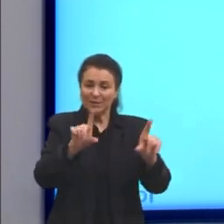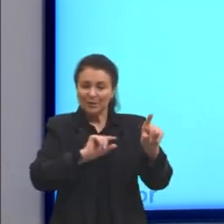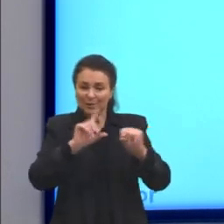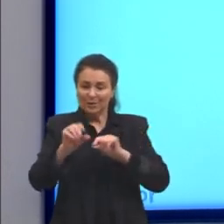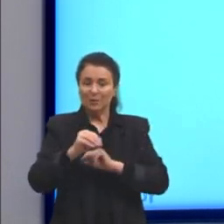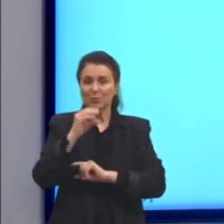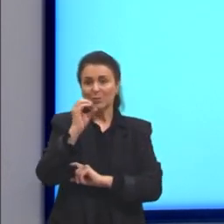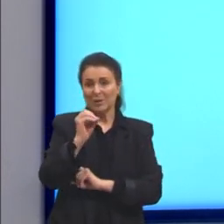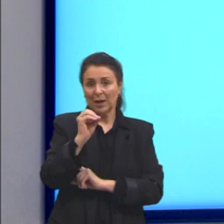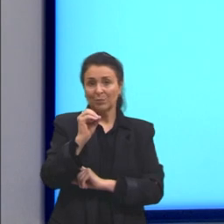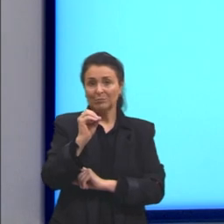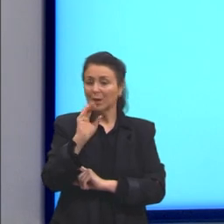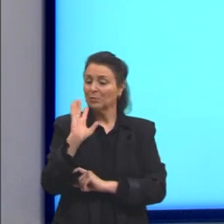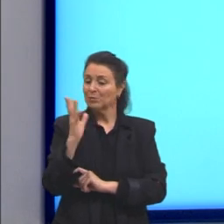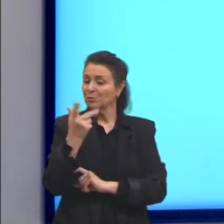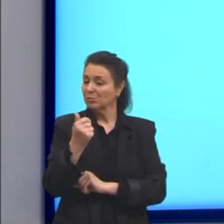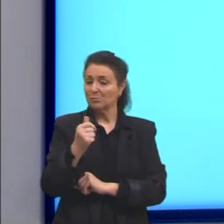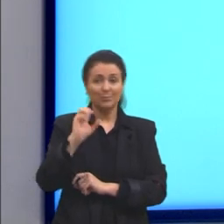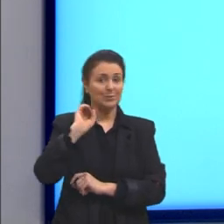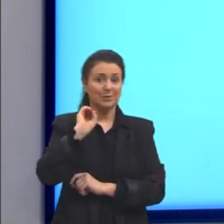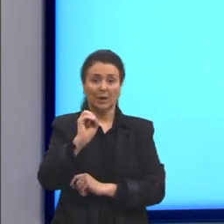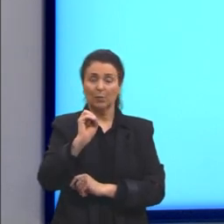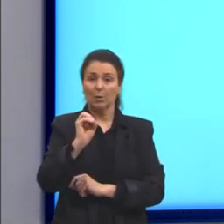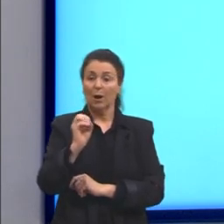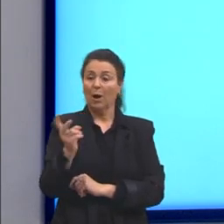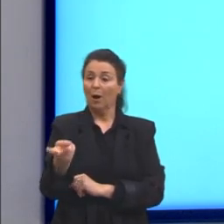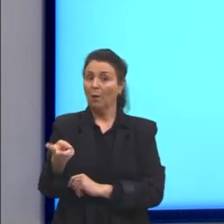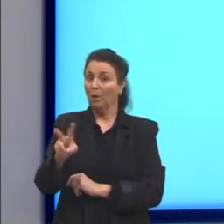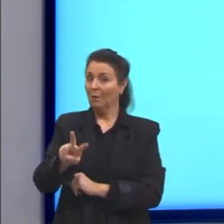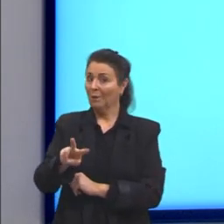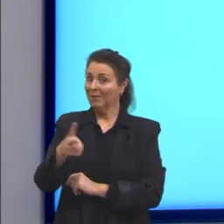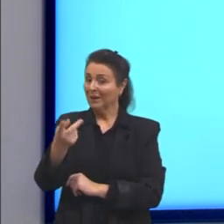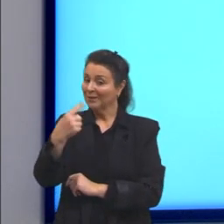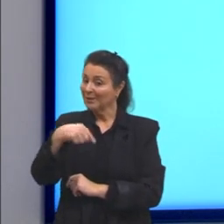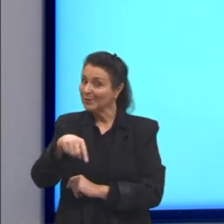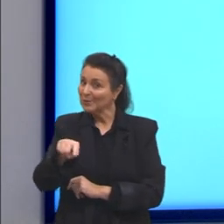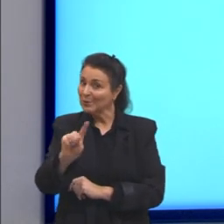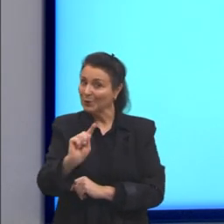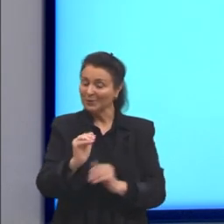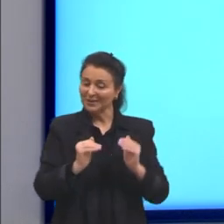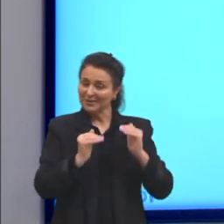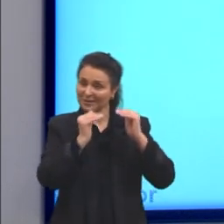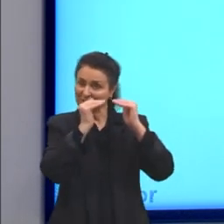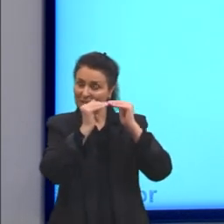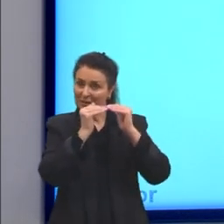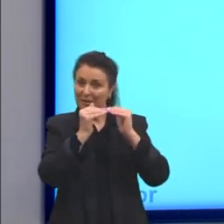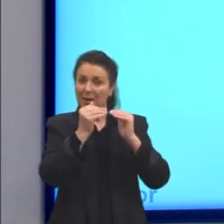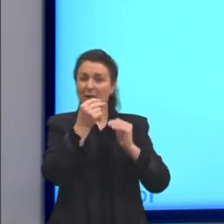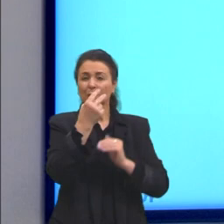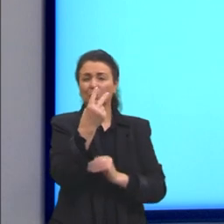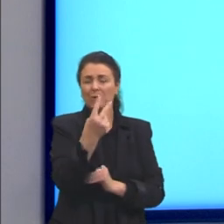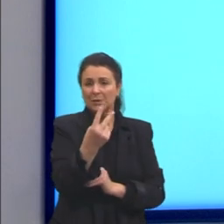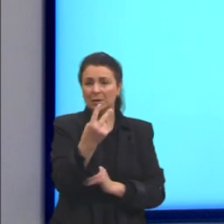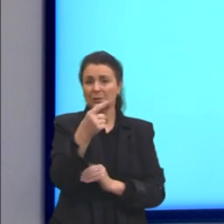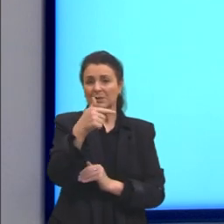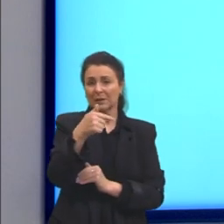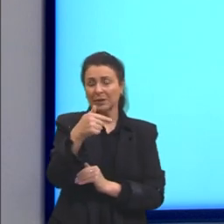o zero. O zero absoluto é zero. É o contrário das nossas outras escalas. Em 273